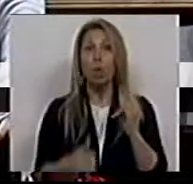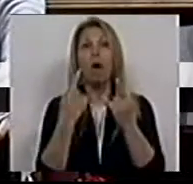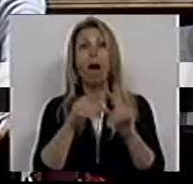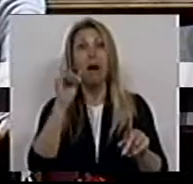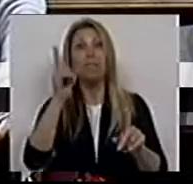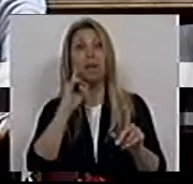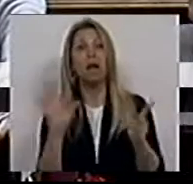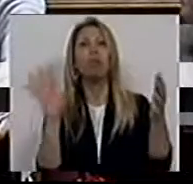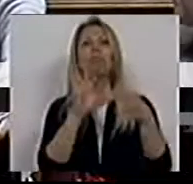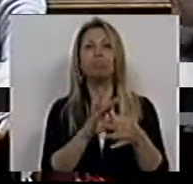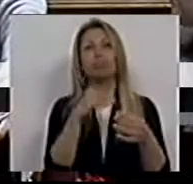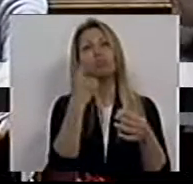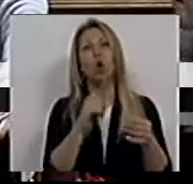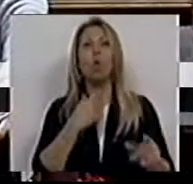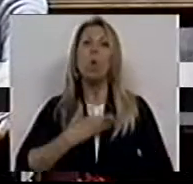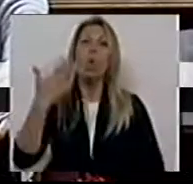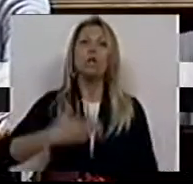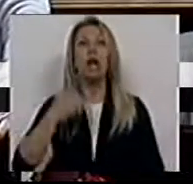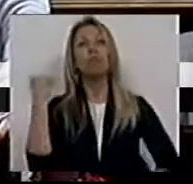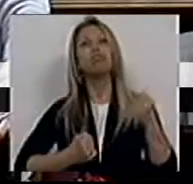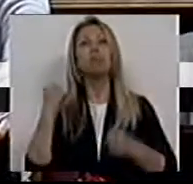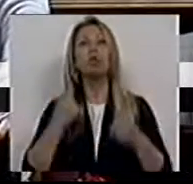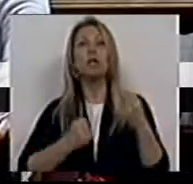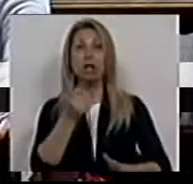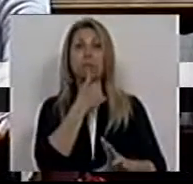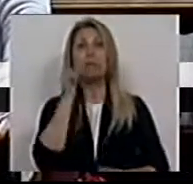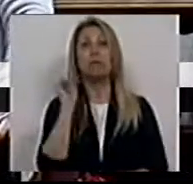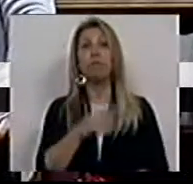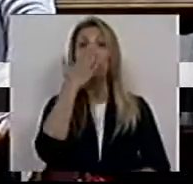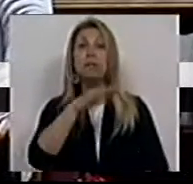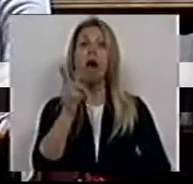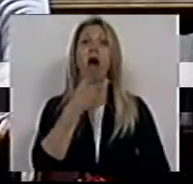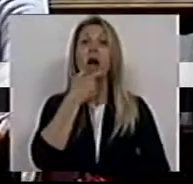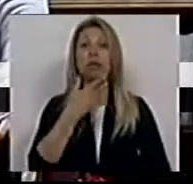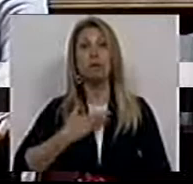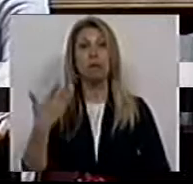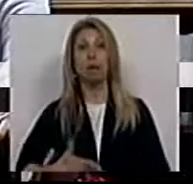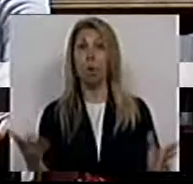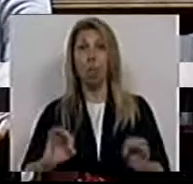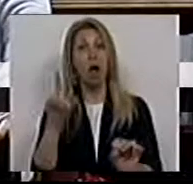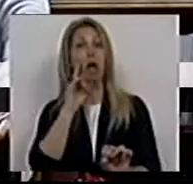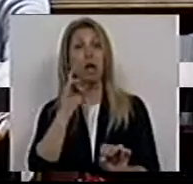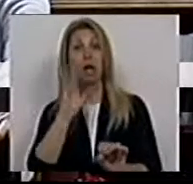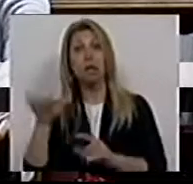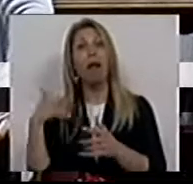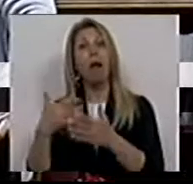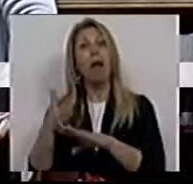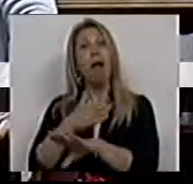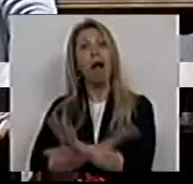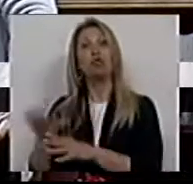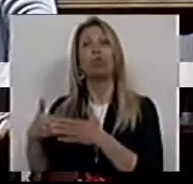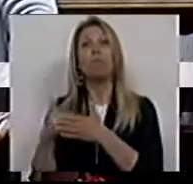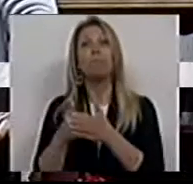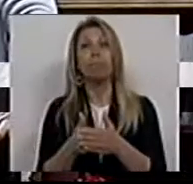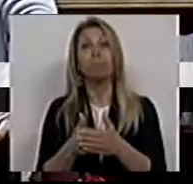contempla com o direito de protestar a medida de proteção se estes direitos não tiverem sido garantidos durante o procedimento conduzente à adoção